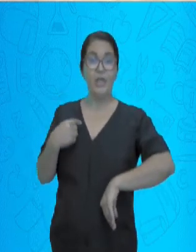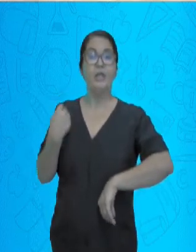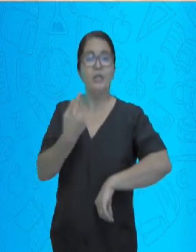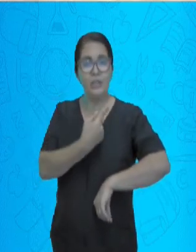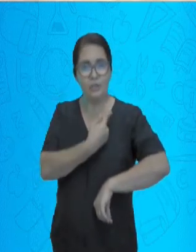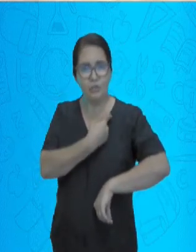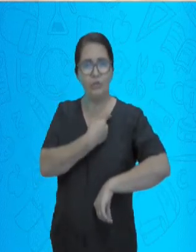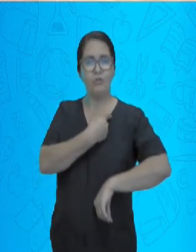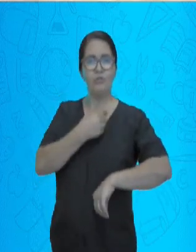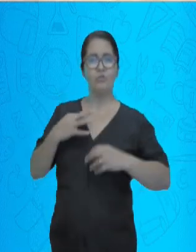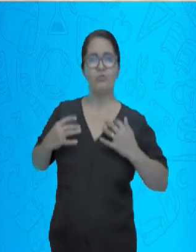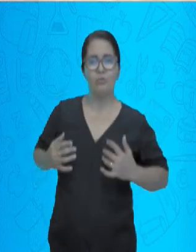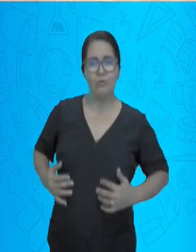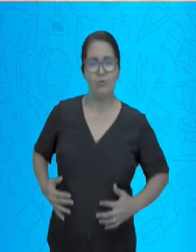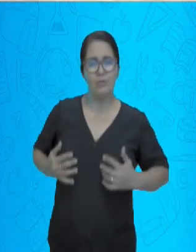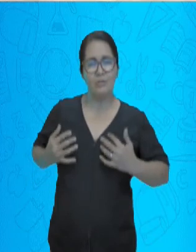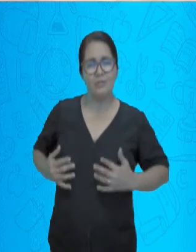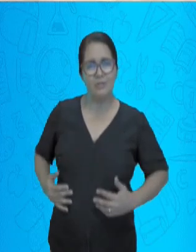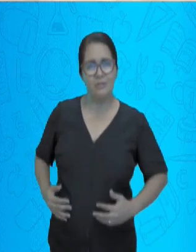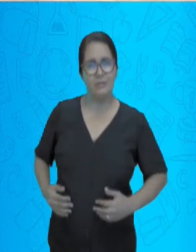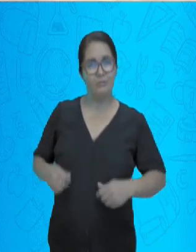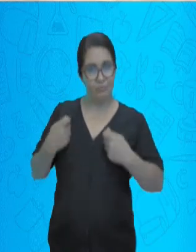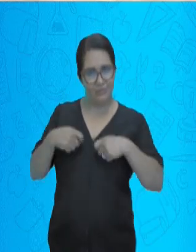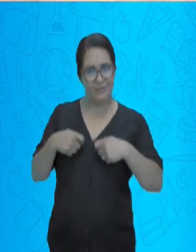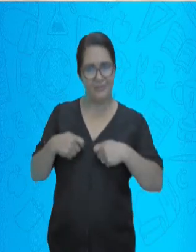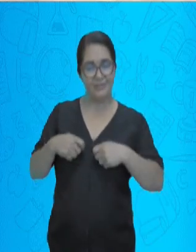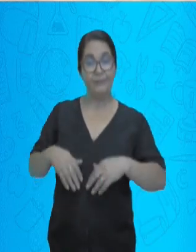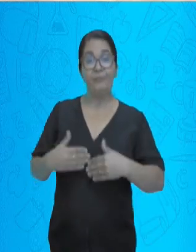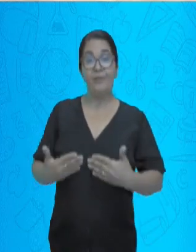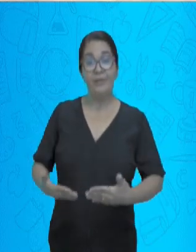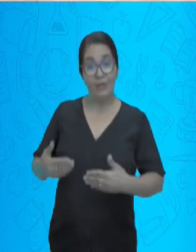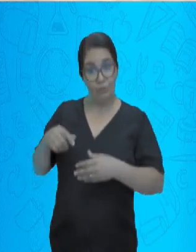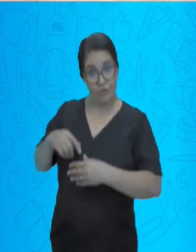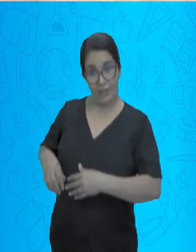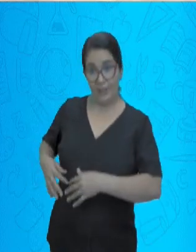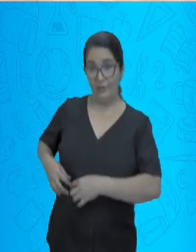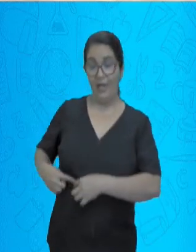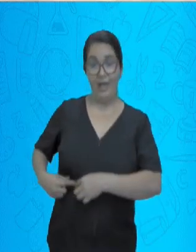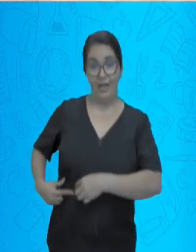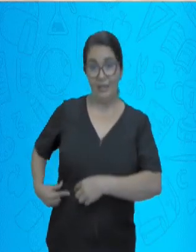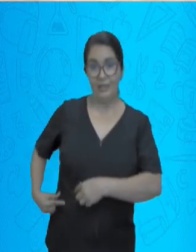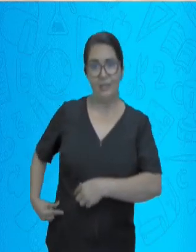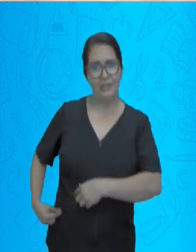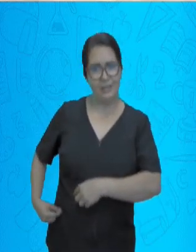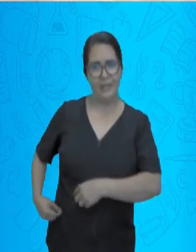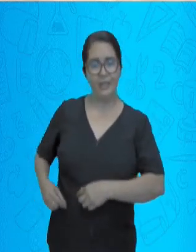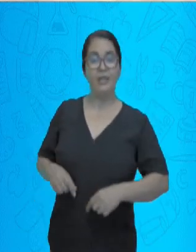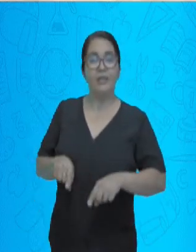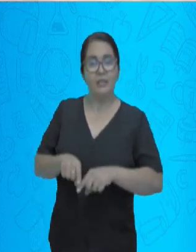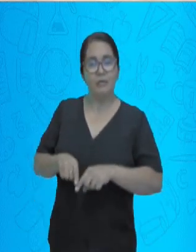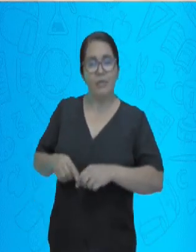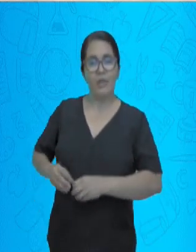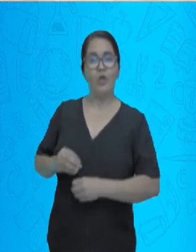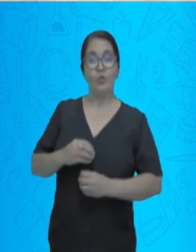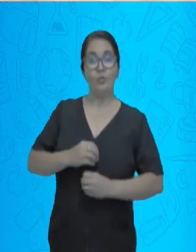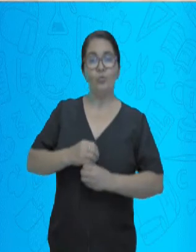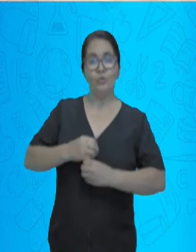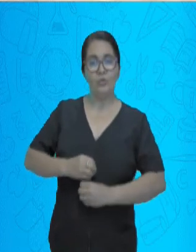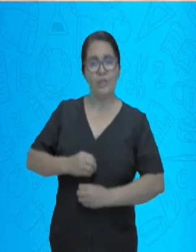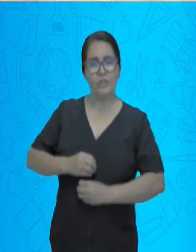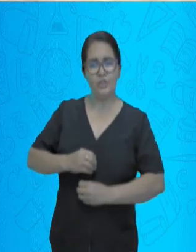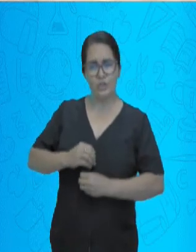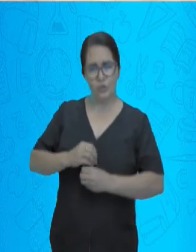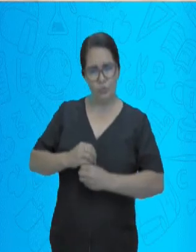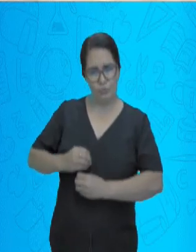percorrer todo esse processo e chegar no nosso duodeno, atingindo, então, o nosso intestino delgado. Lá no